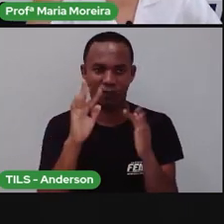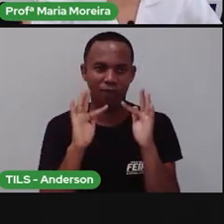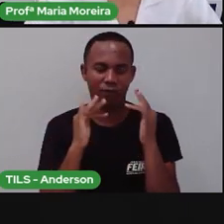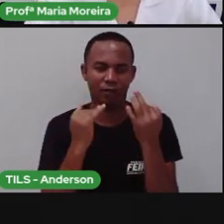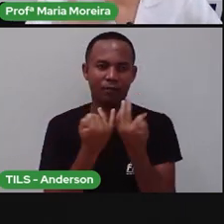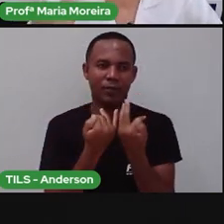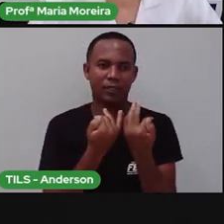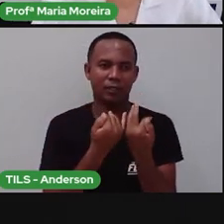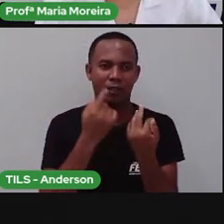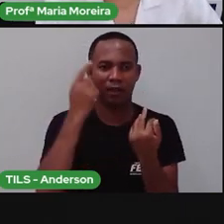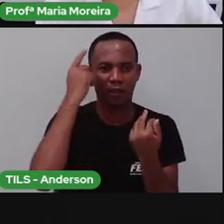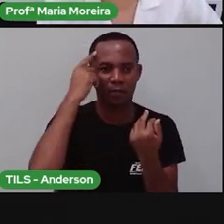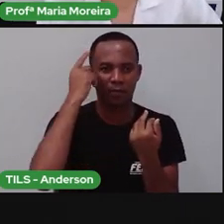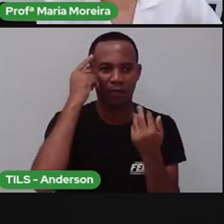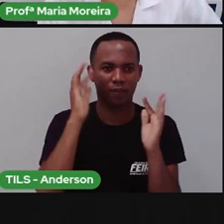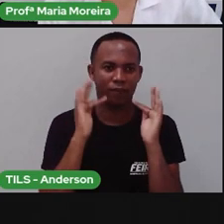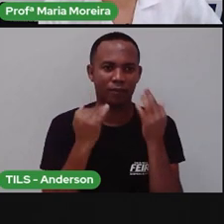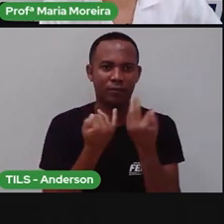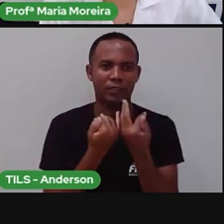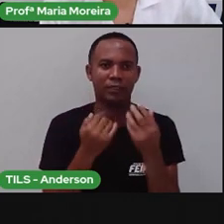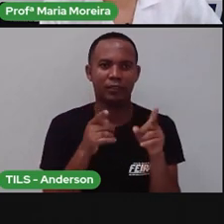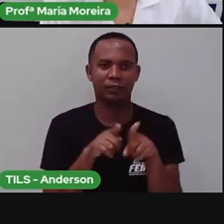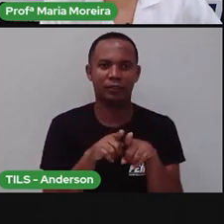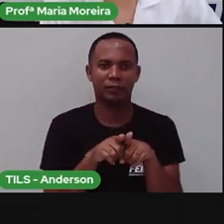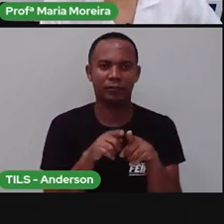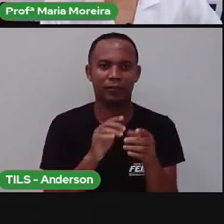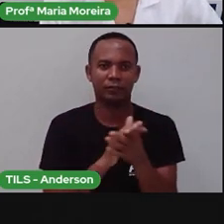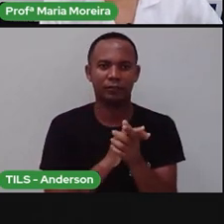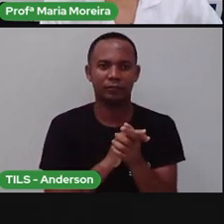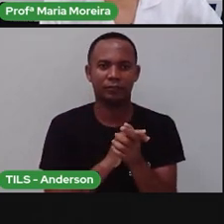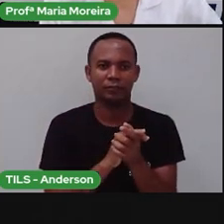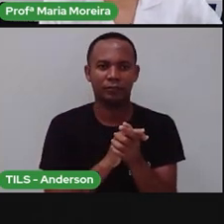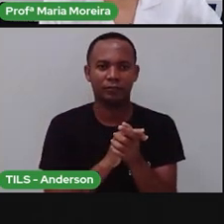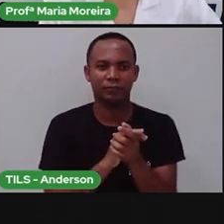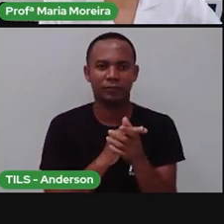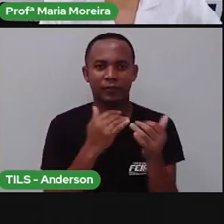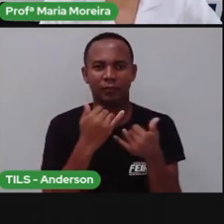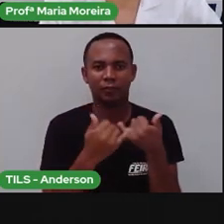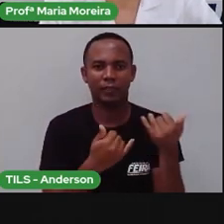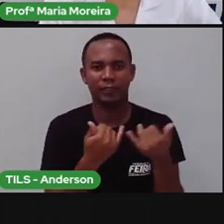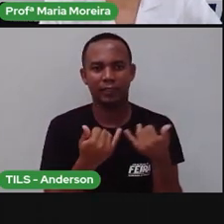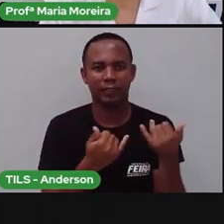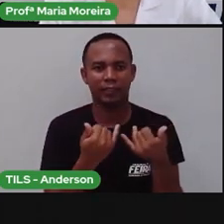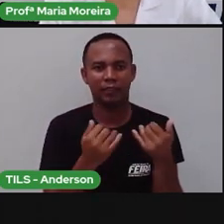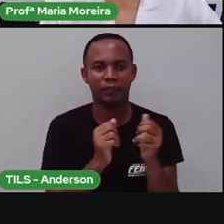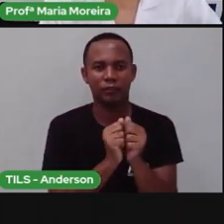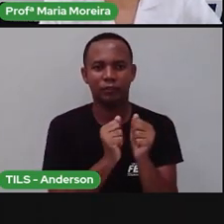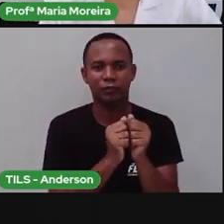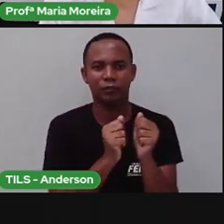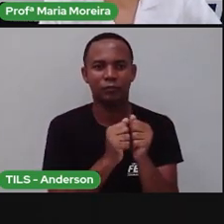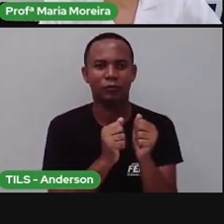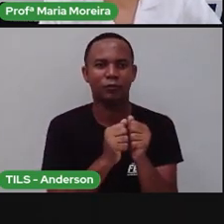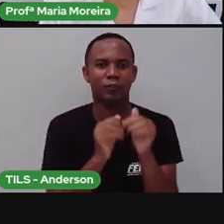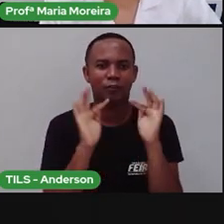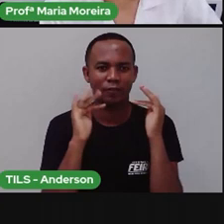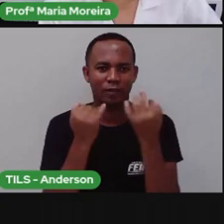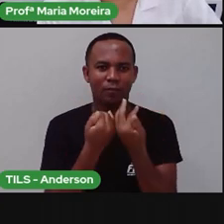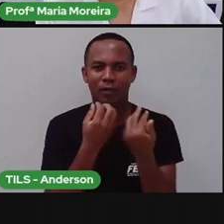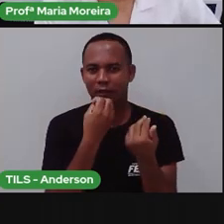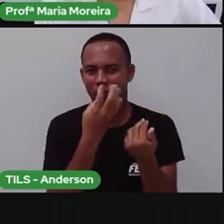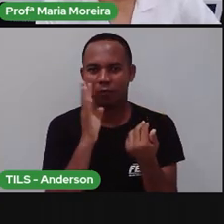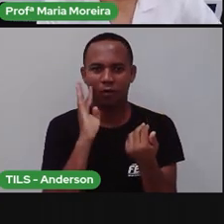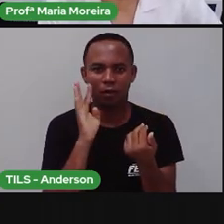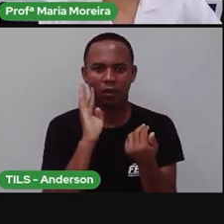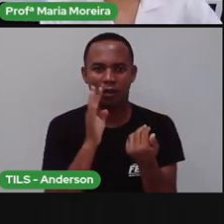Traz memória. São eventos que você faz aí com seus familiares. E o brincar de amarelinha. Brinquei muito com isso. Era boa nisso aí.